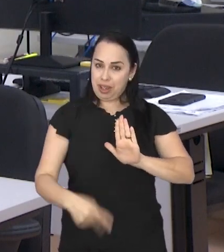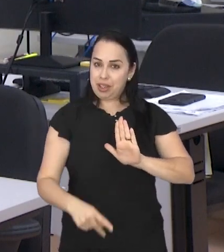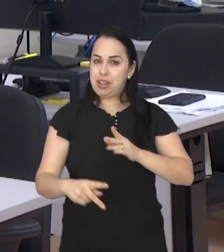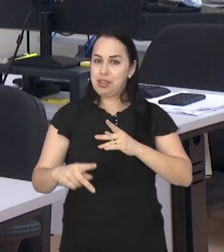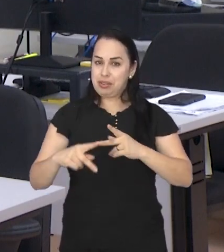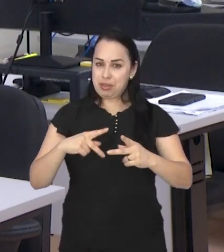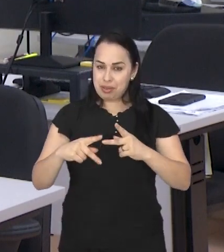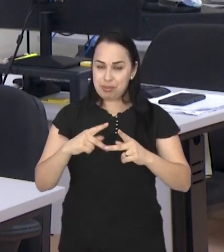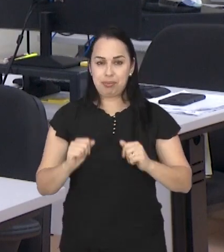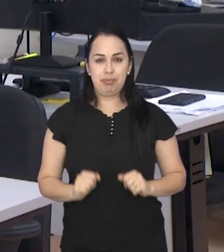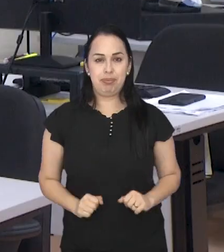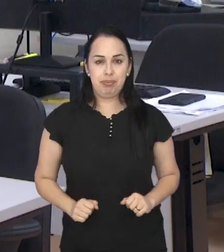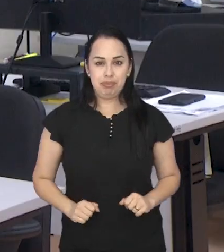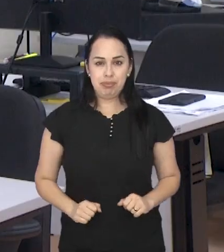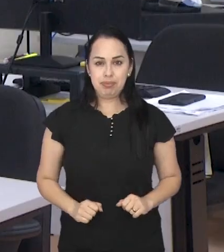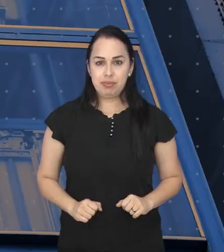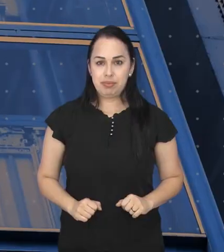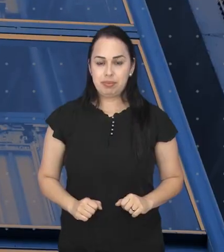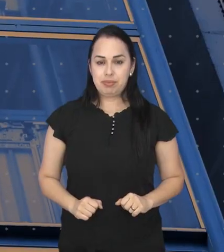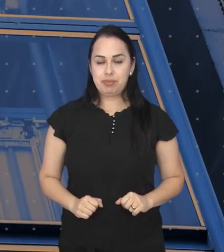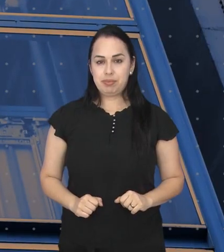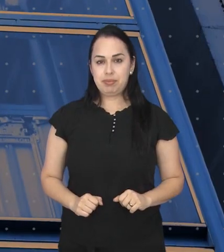aqui na nossa Agenda de Serviços.